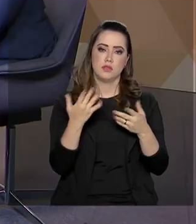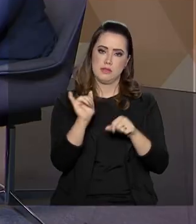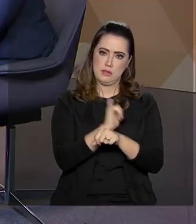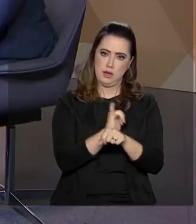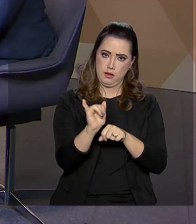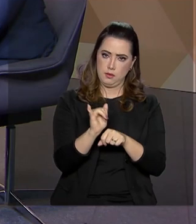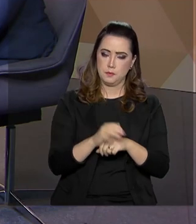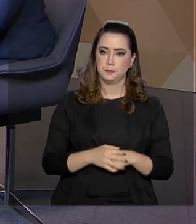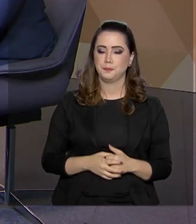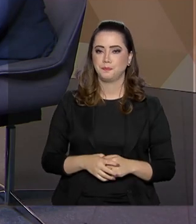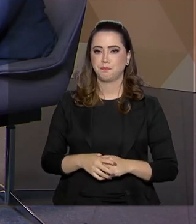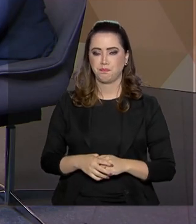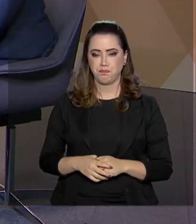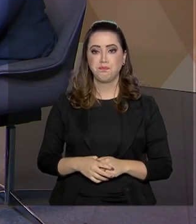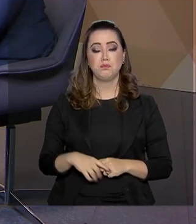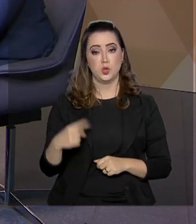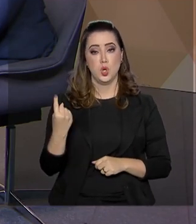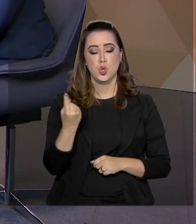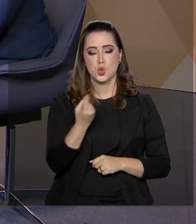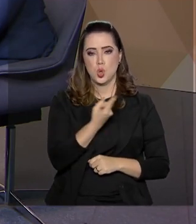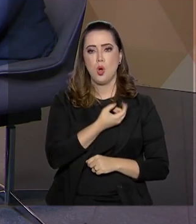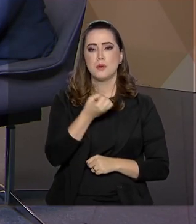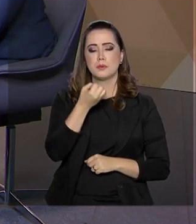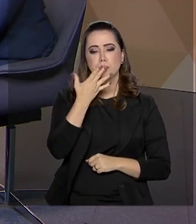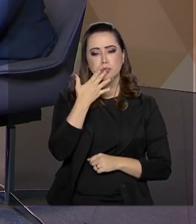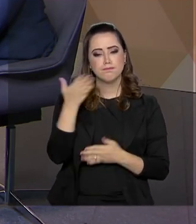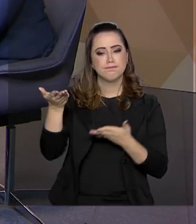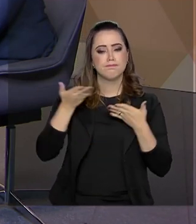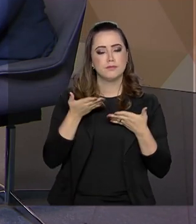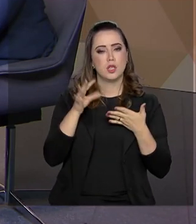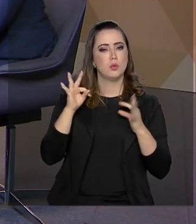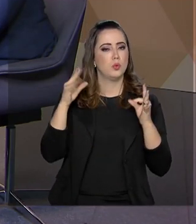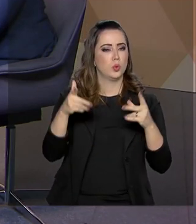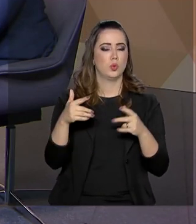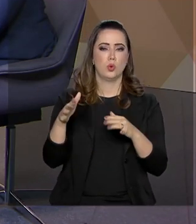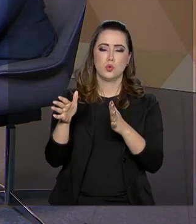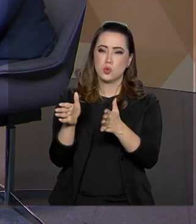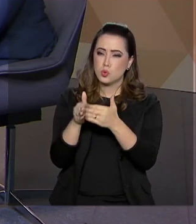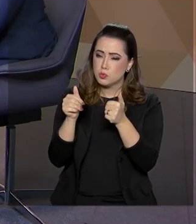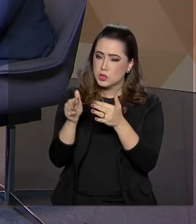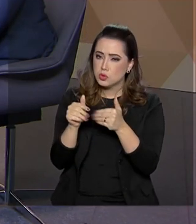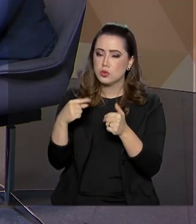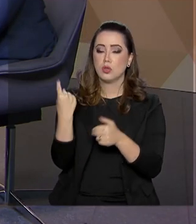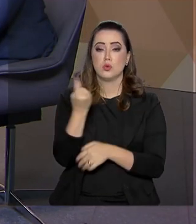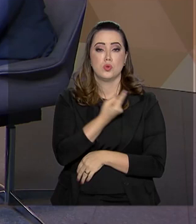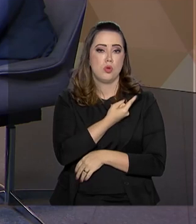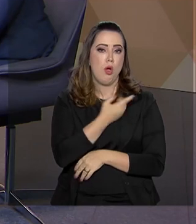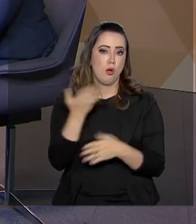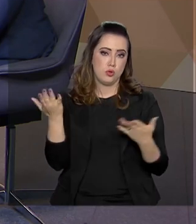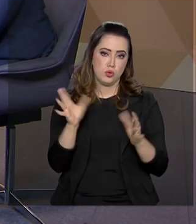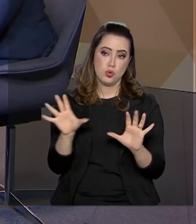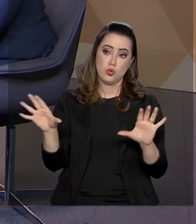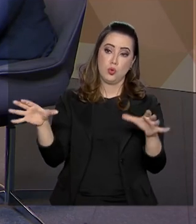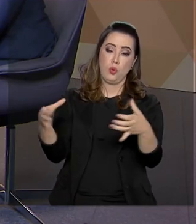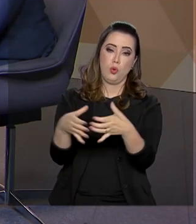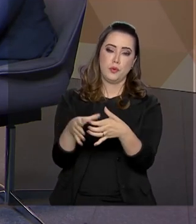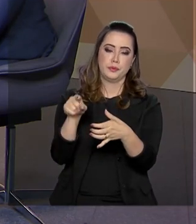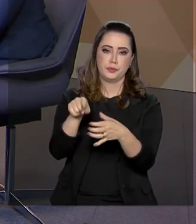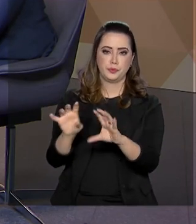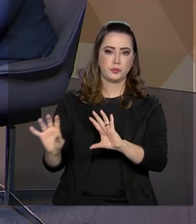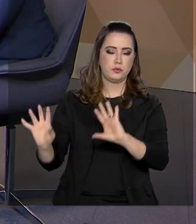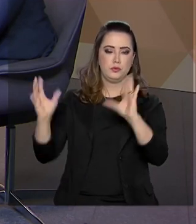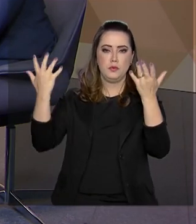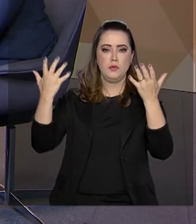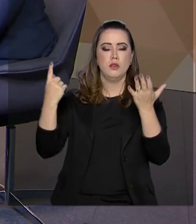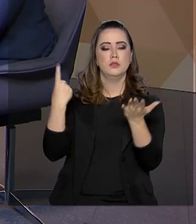Nós temos sido muito bem atendidos por todas as solicitações. Nós temos hoje uma organização de eventos